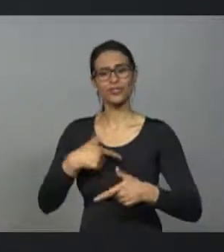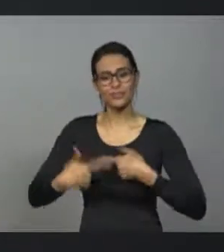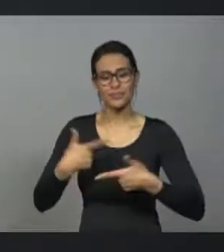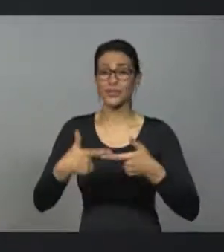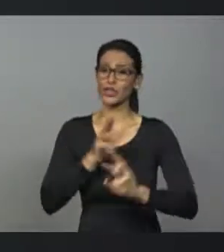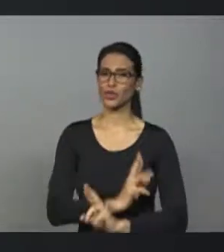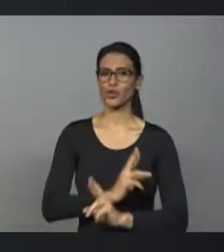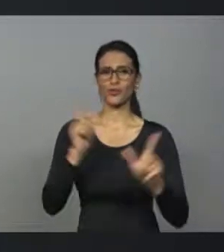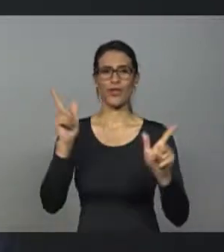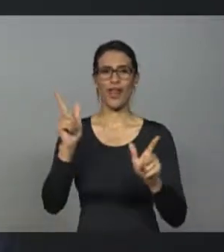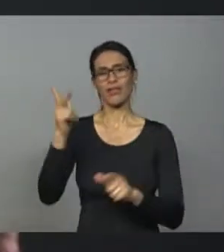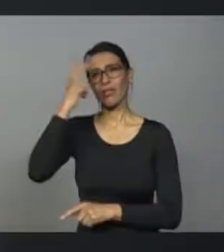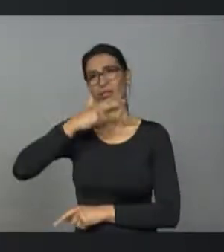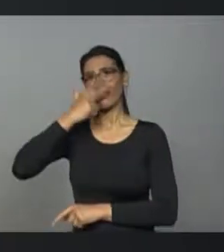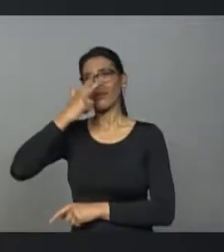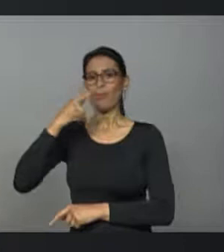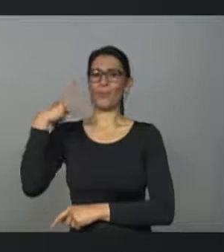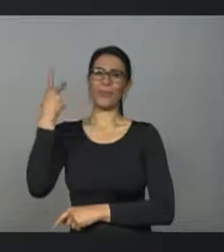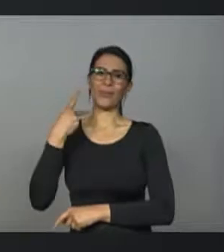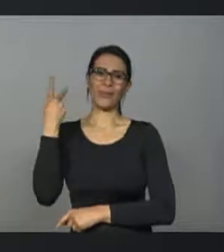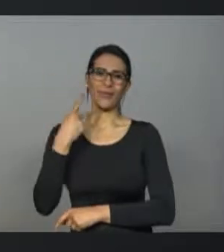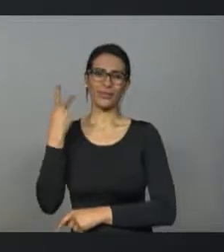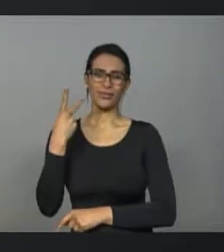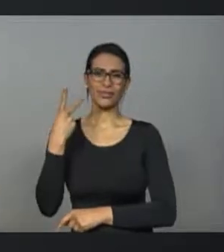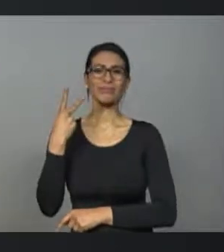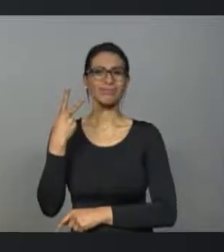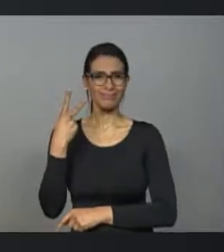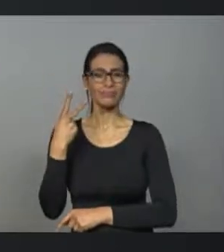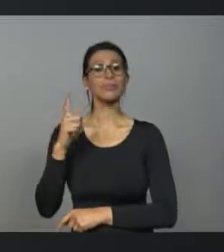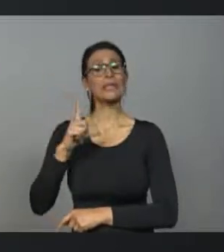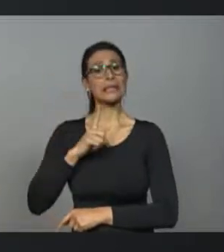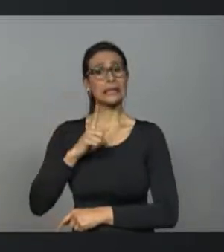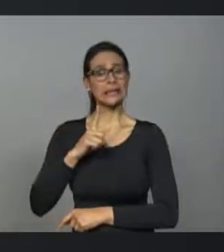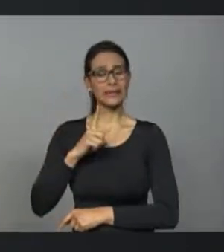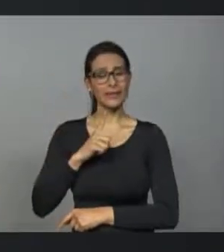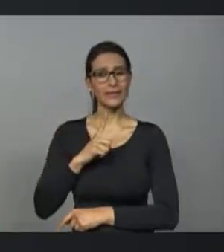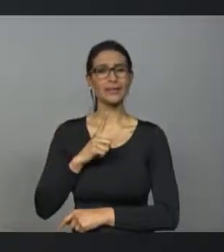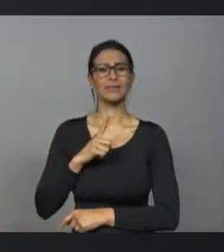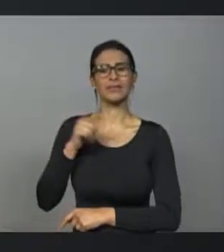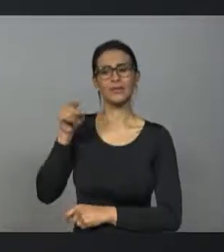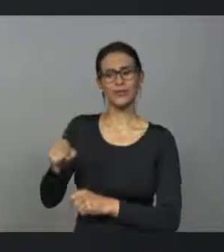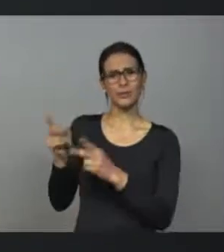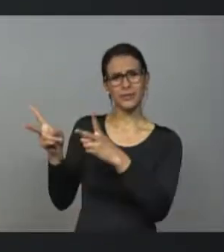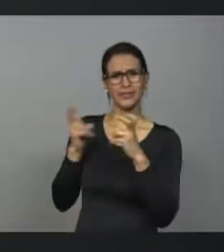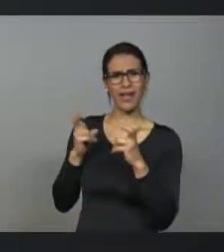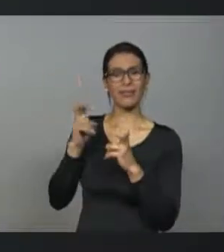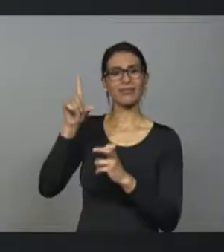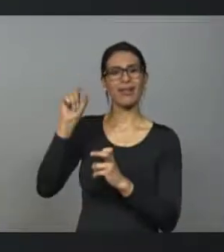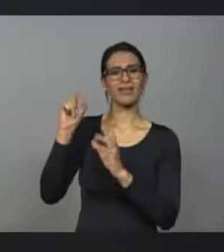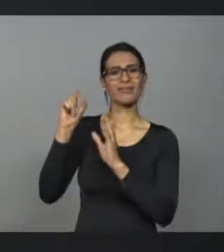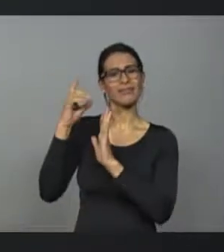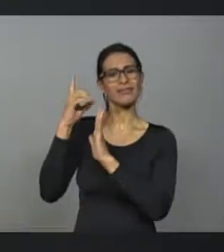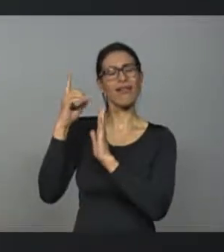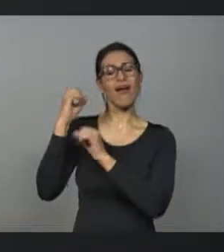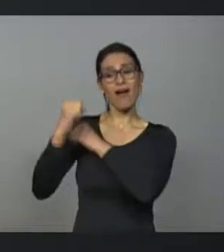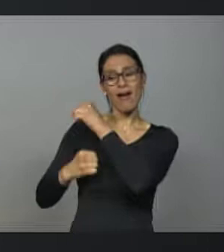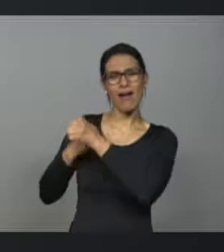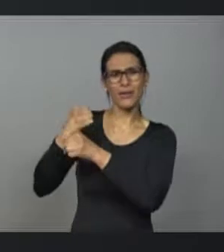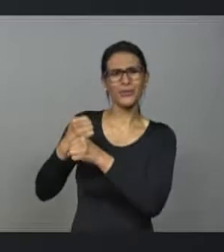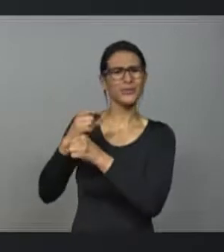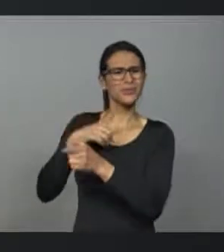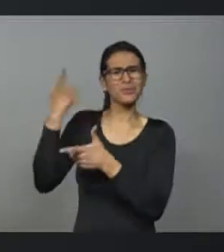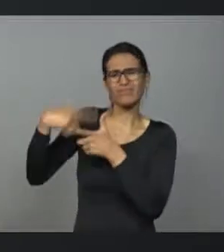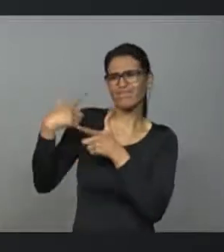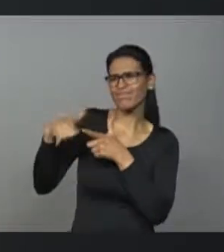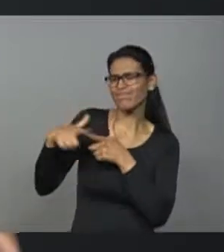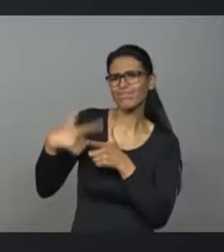política. De que se apresenta com experiência passada, nos últimos dez anos, na solução de uma crise fiscal tão grave quanto